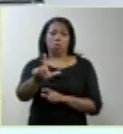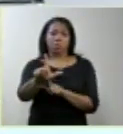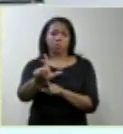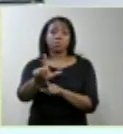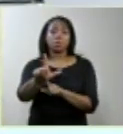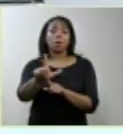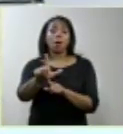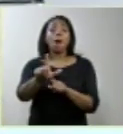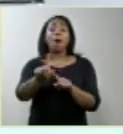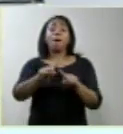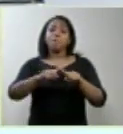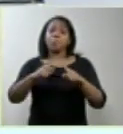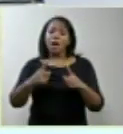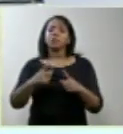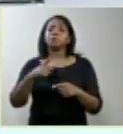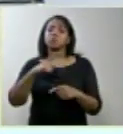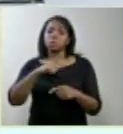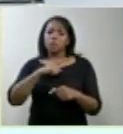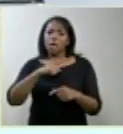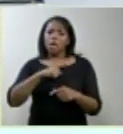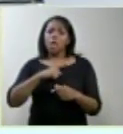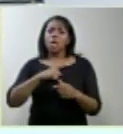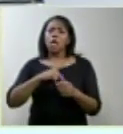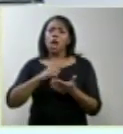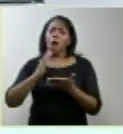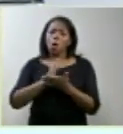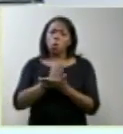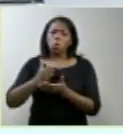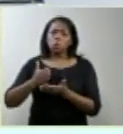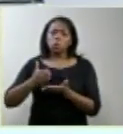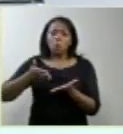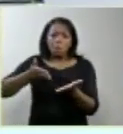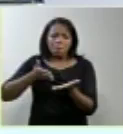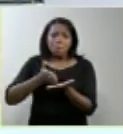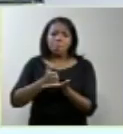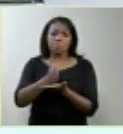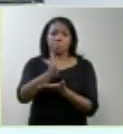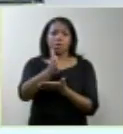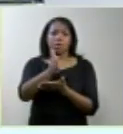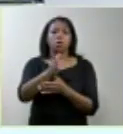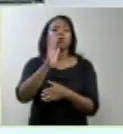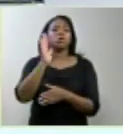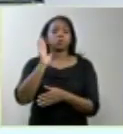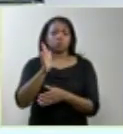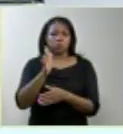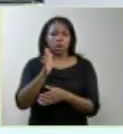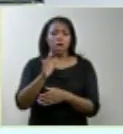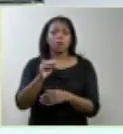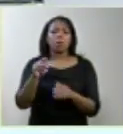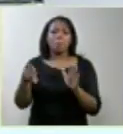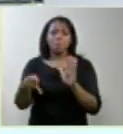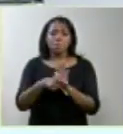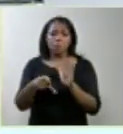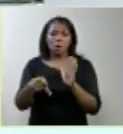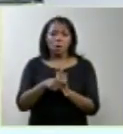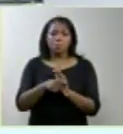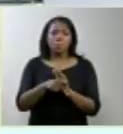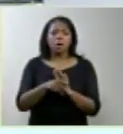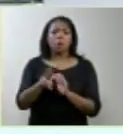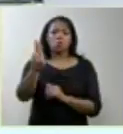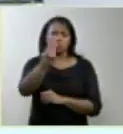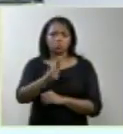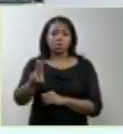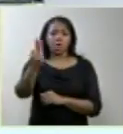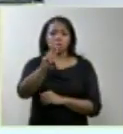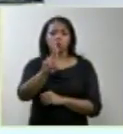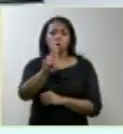a gente tem meios para fazer isso. E nós já fizemos vários cálculos há muito tempo na Unicamp, mesmo na USP, tenho certeza que a Febrasgo